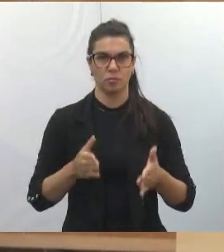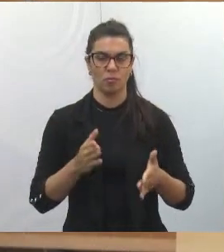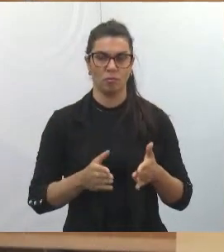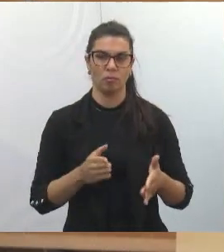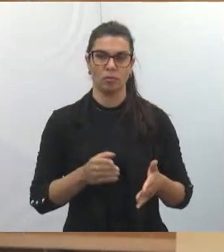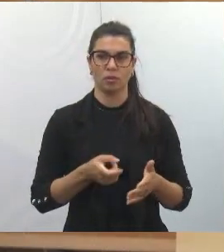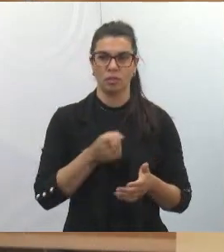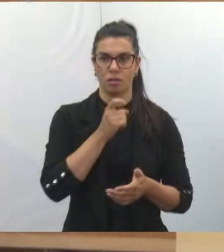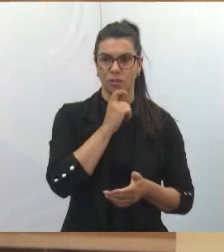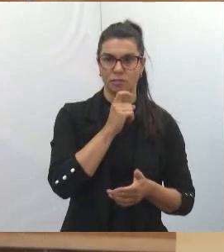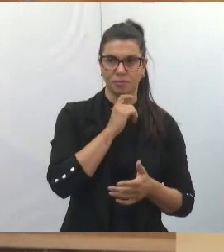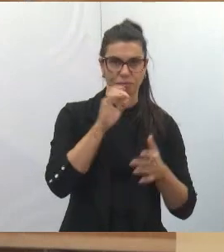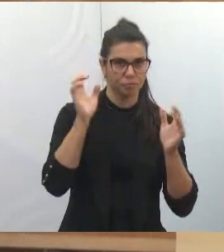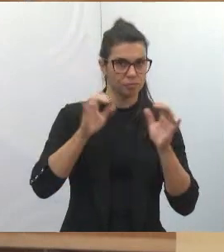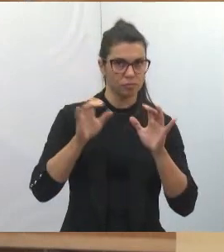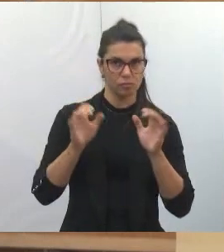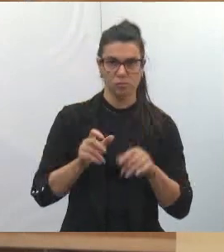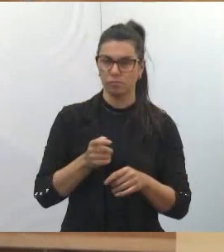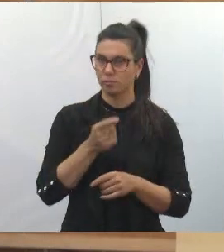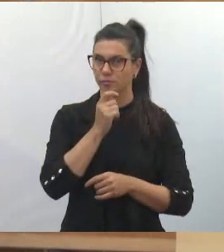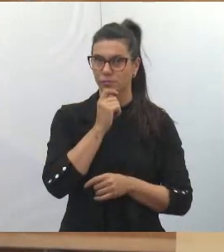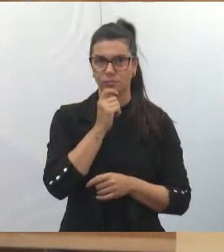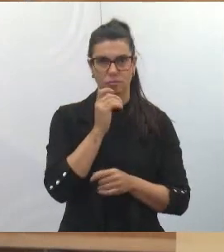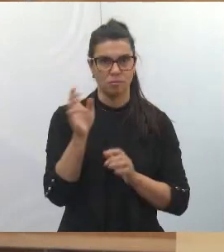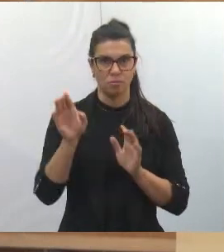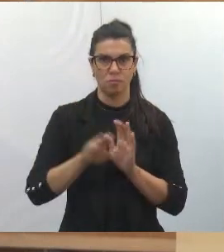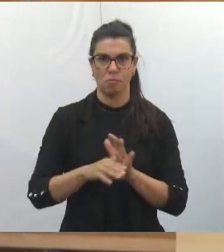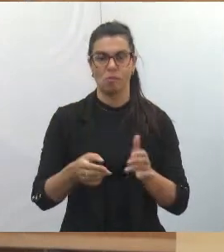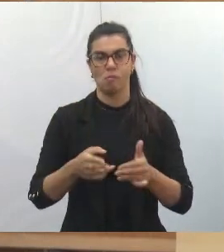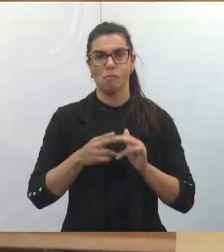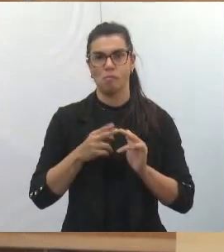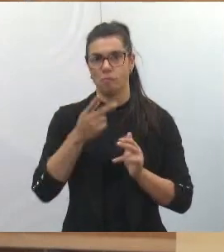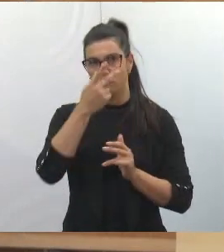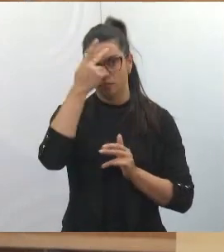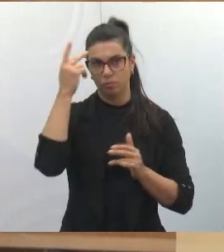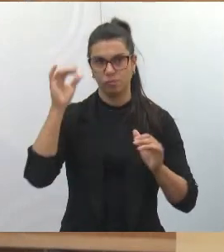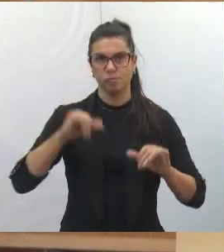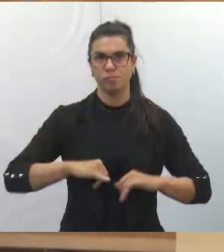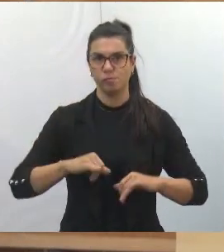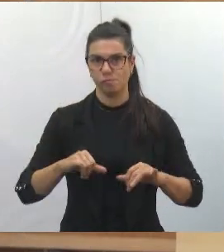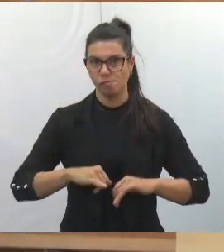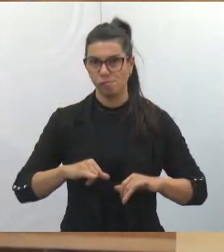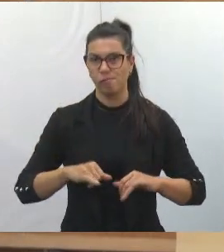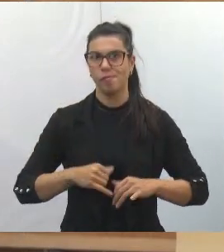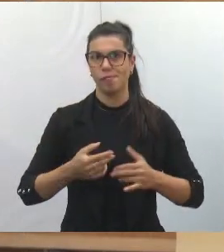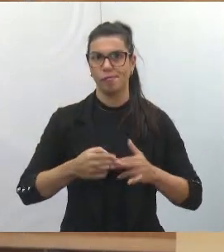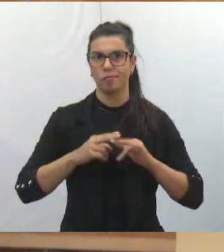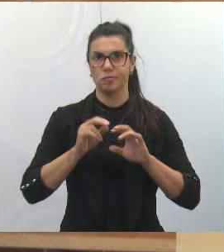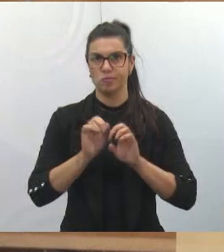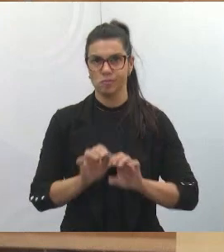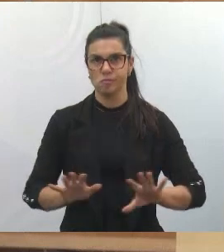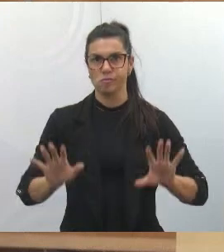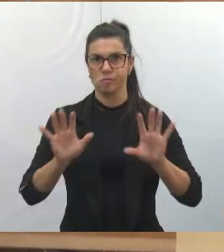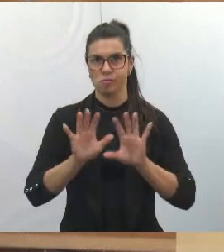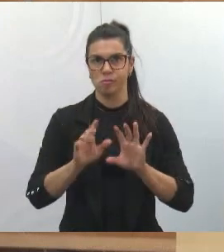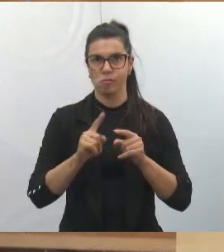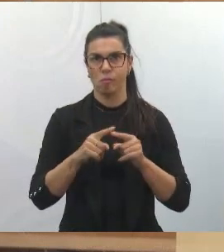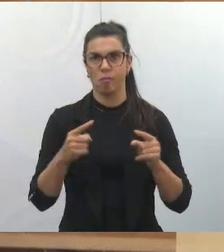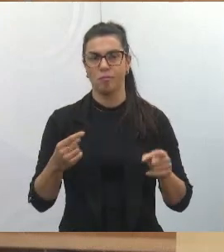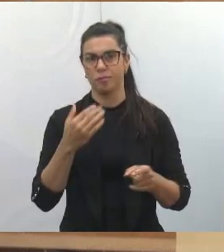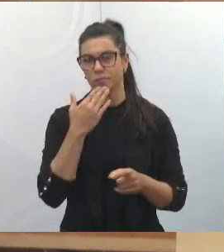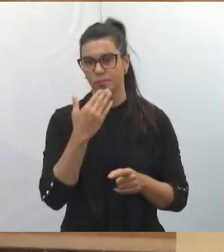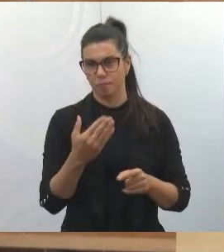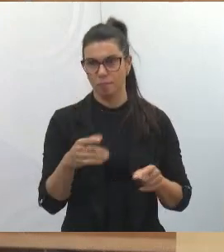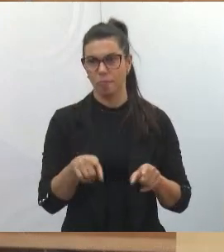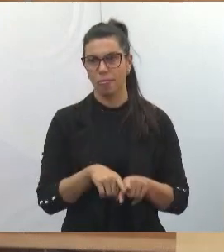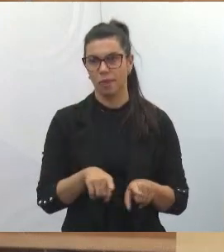primavera, a chuva ainda não chegou. Então, essas pessoas vêm sofrendo com a fumaça que fica ali, terrível. Então, nós pedimos, fizemos esse